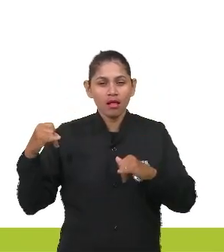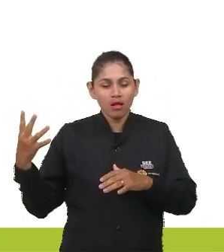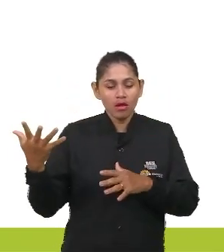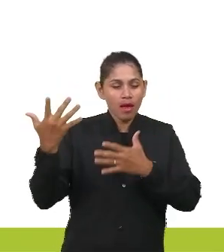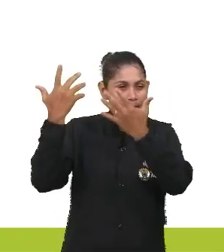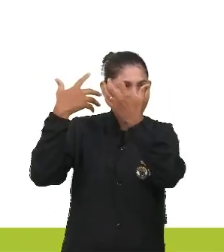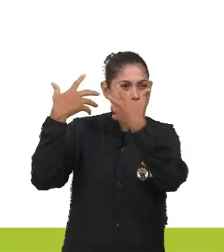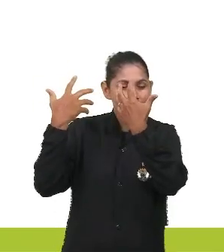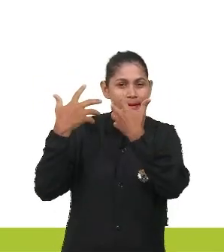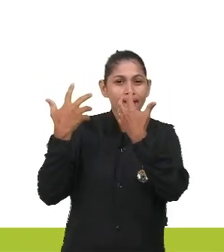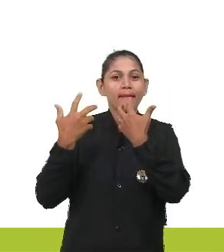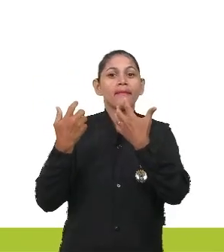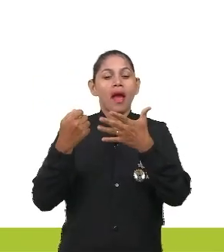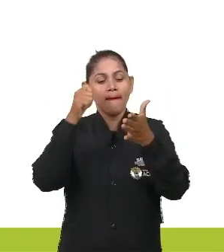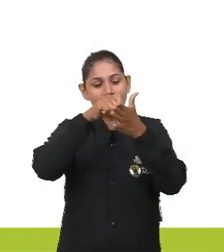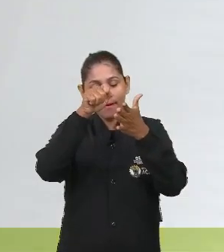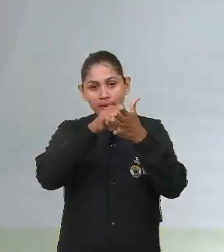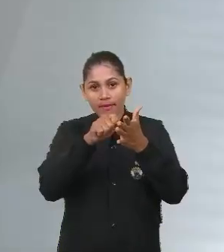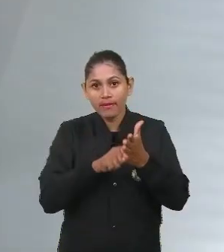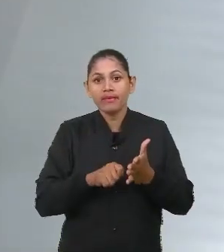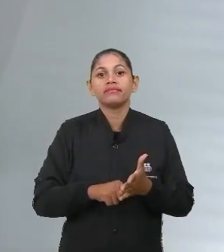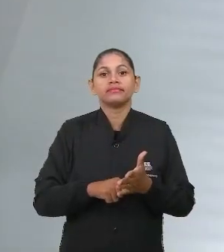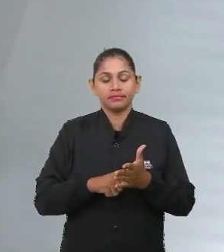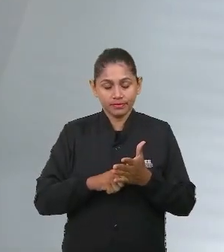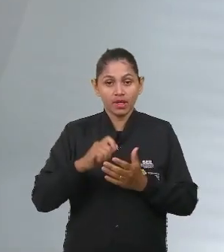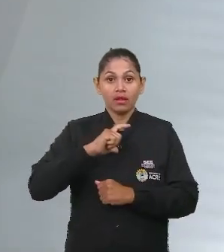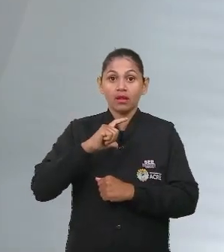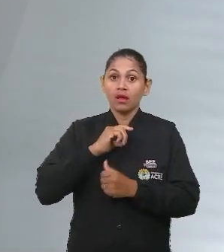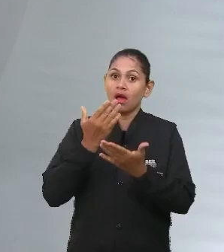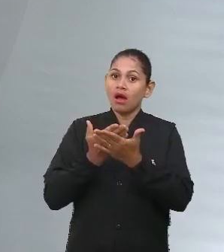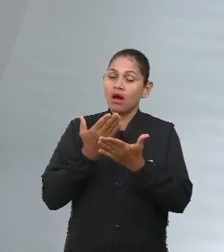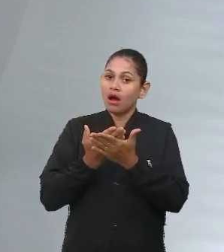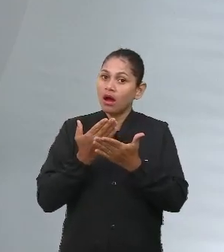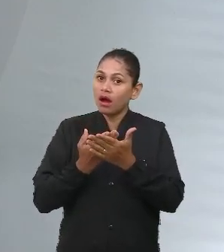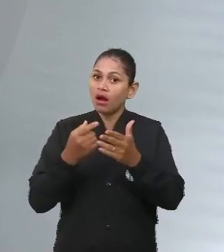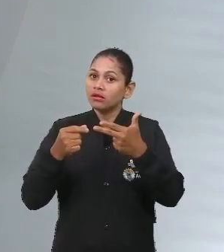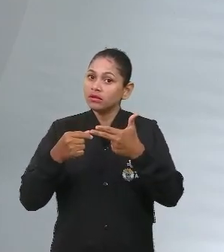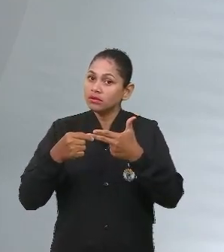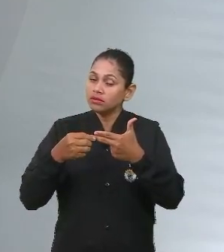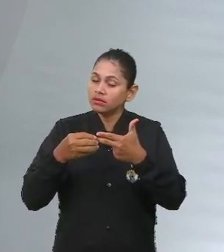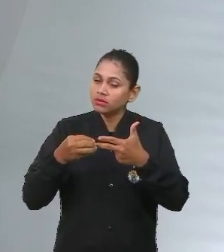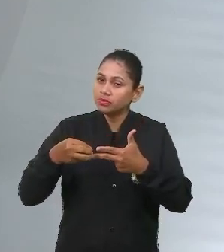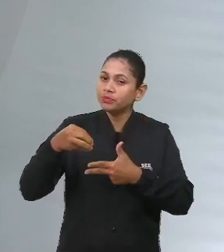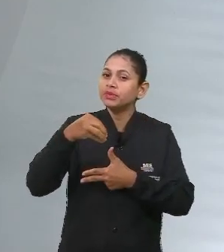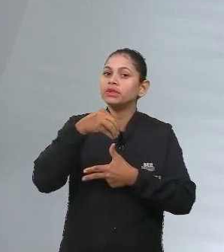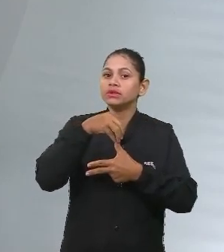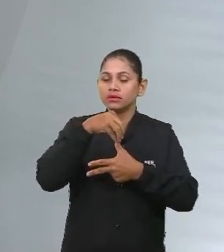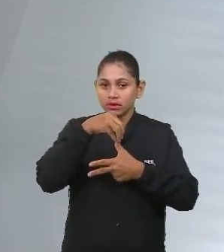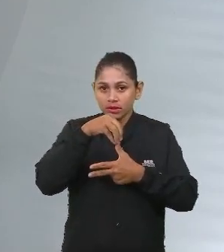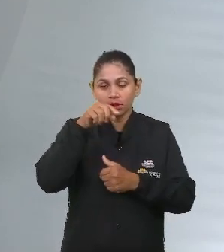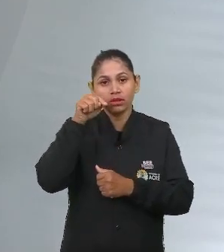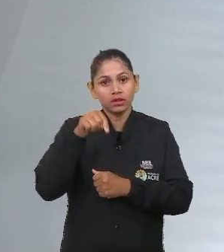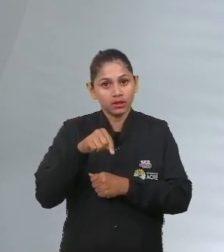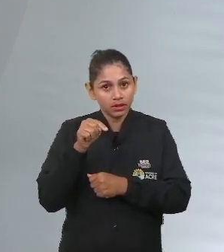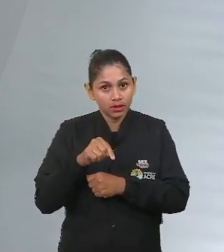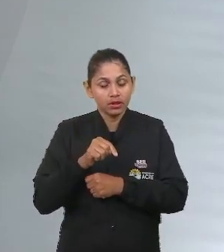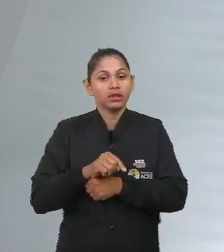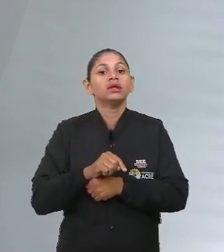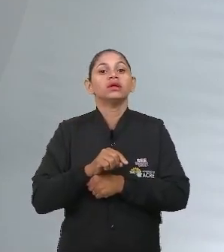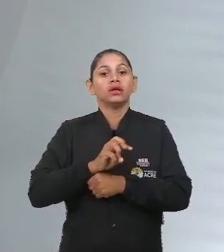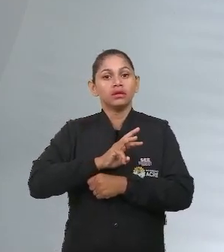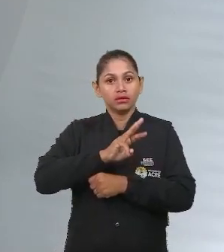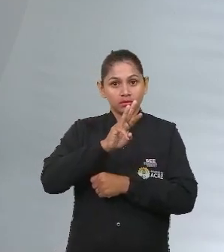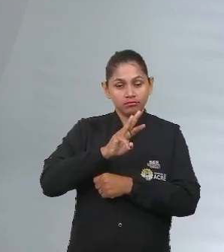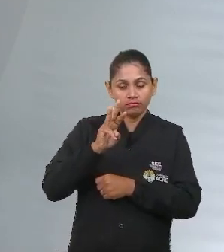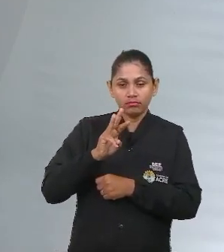o tema. Nós temos aulas do Prenem Legal, aulas disponibilizadas aqui na TV ou no YouTube, que você